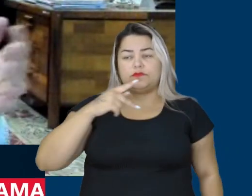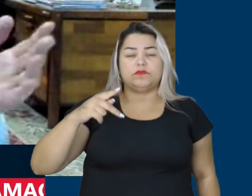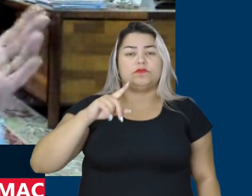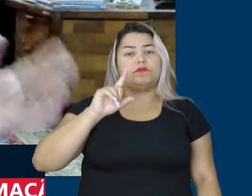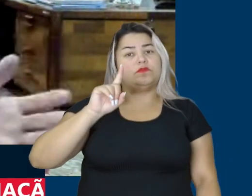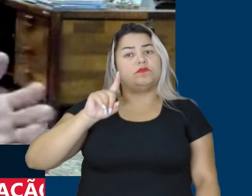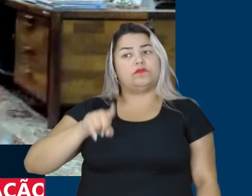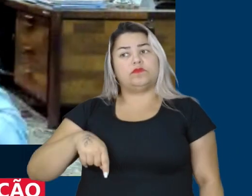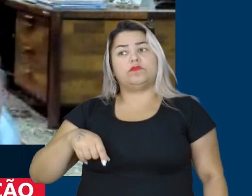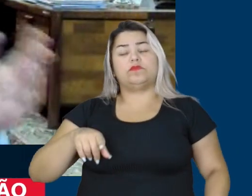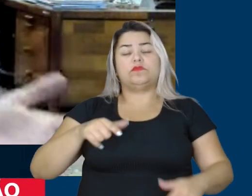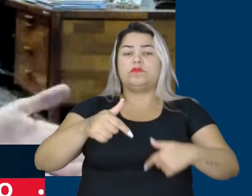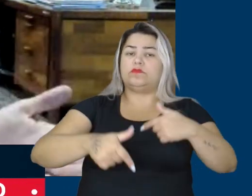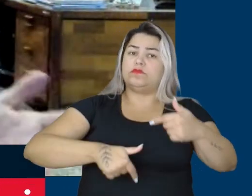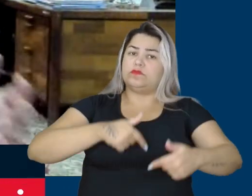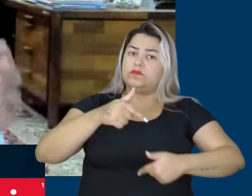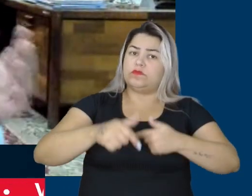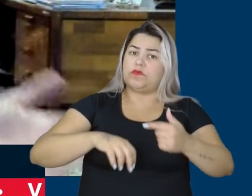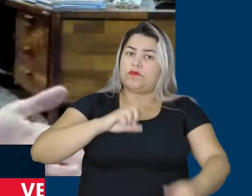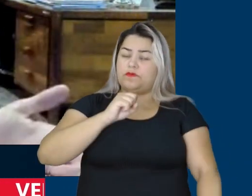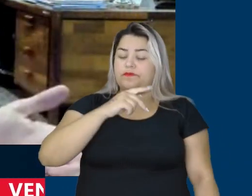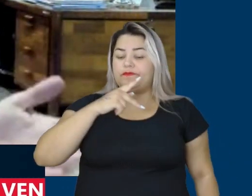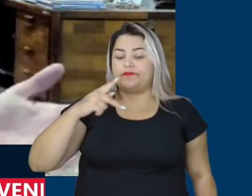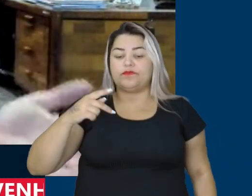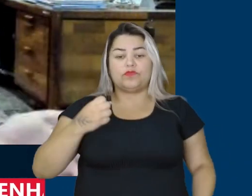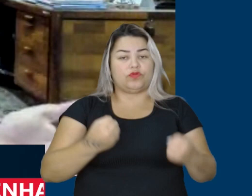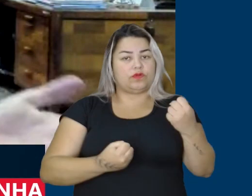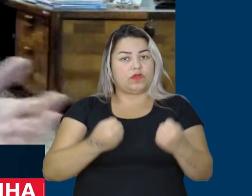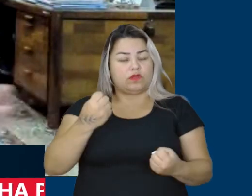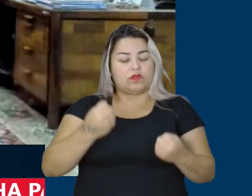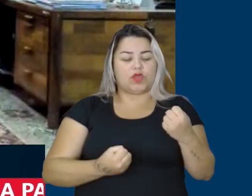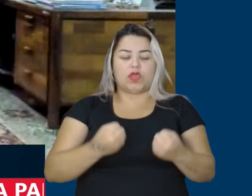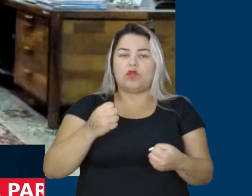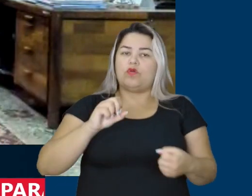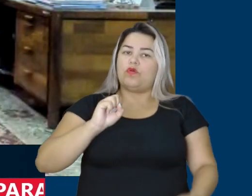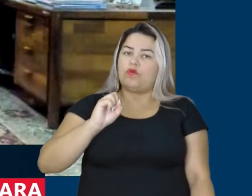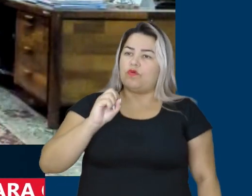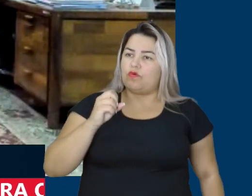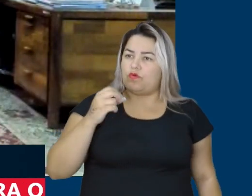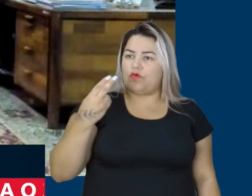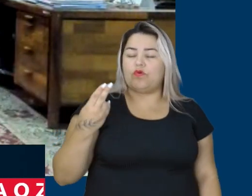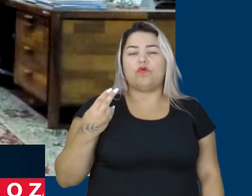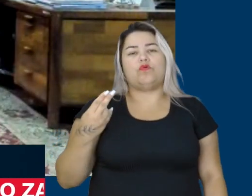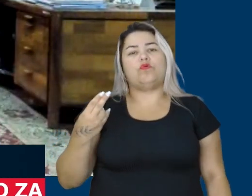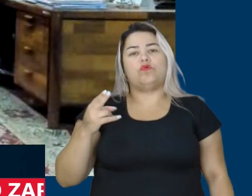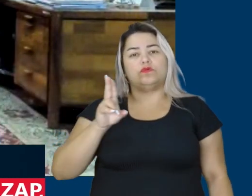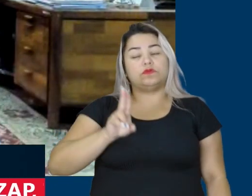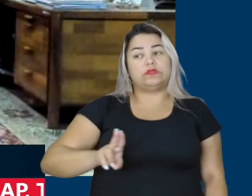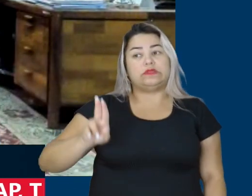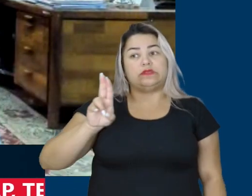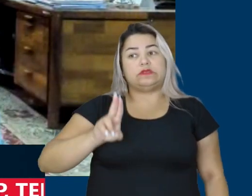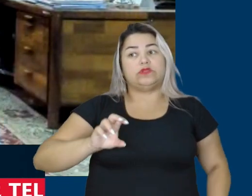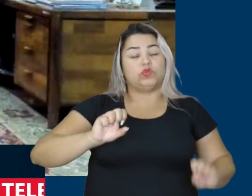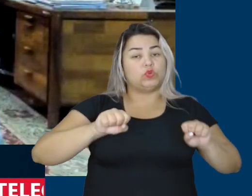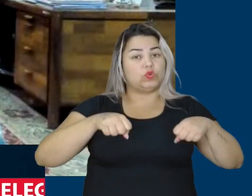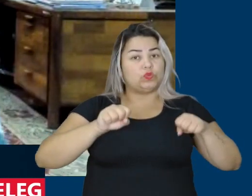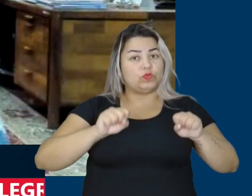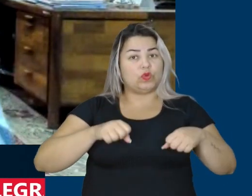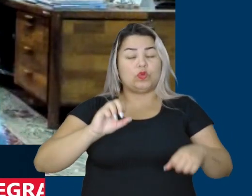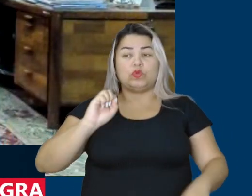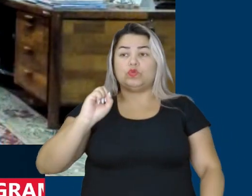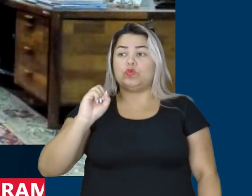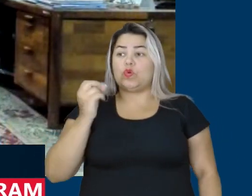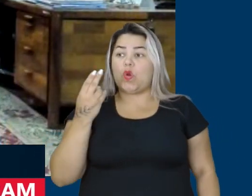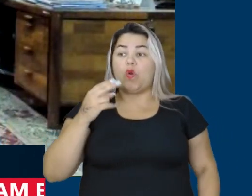seja quem trabalha com as plataformas de carro, seja quem trabalha com as plataformas usando moto ou bicicleta ou bike,